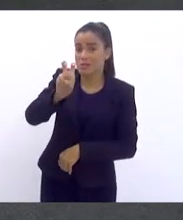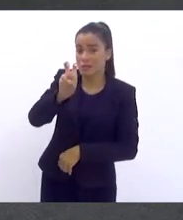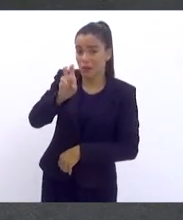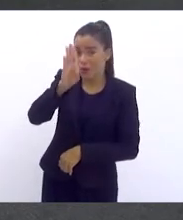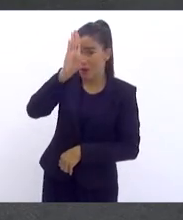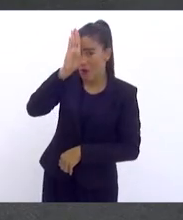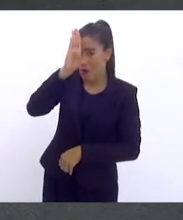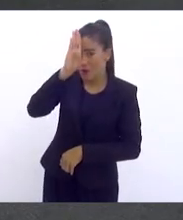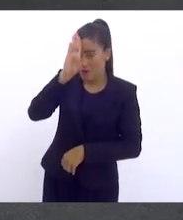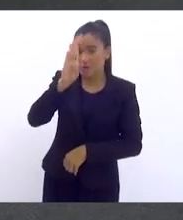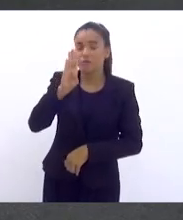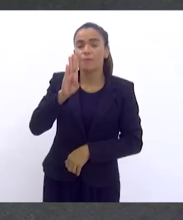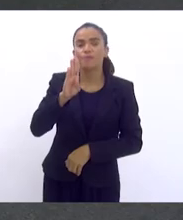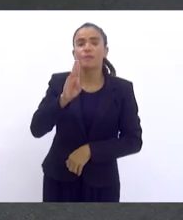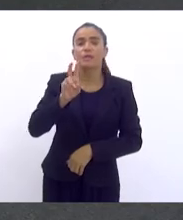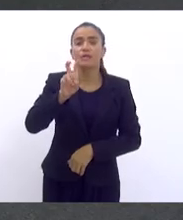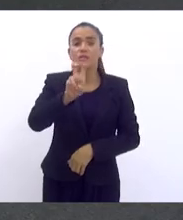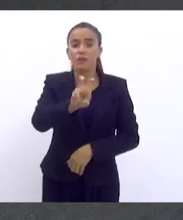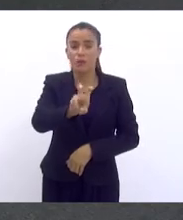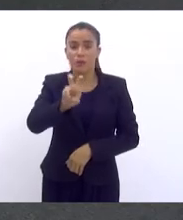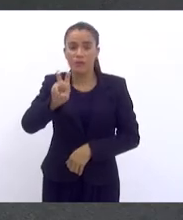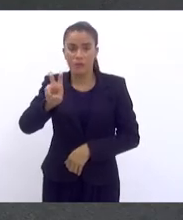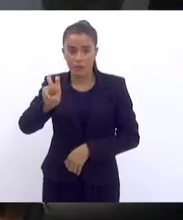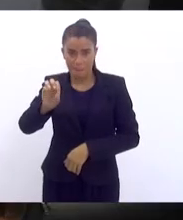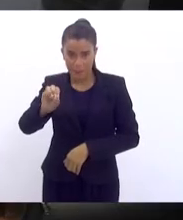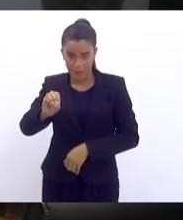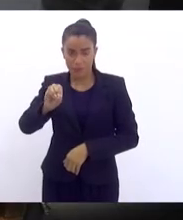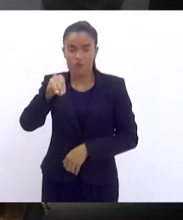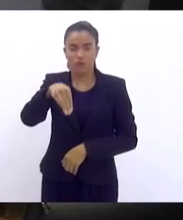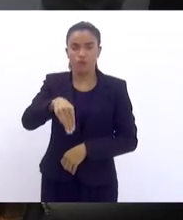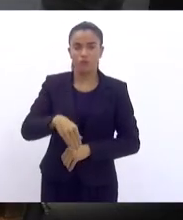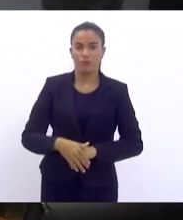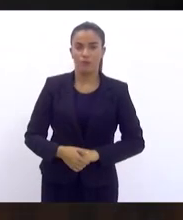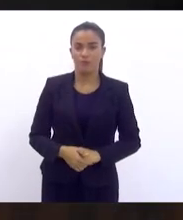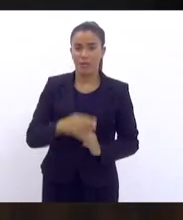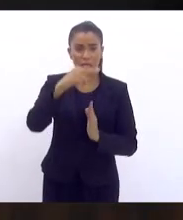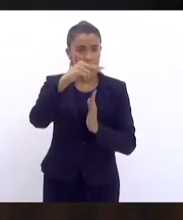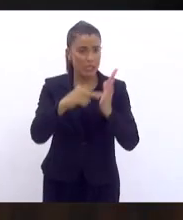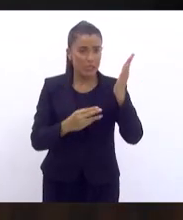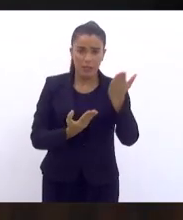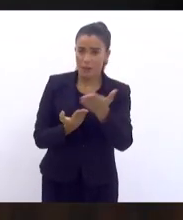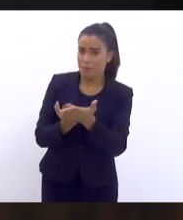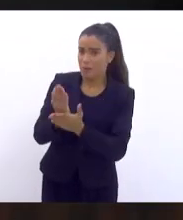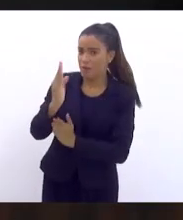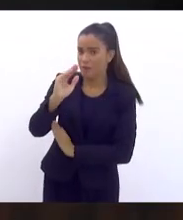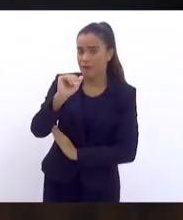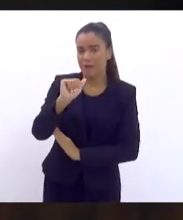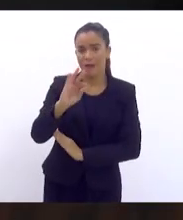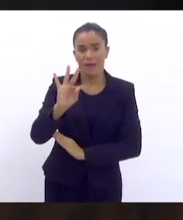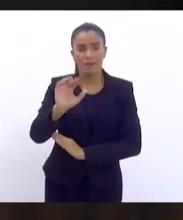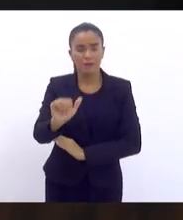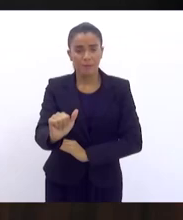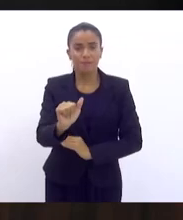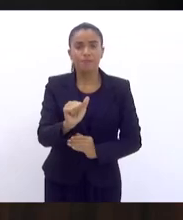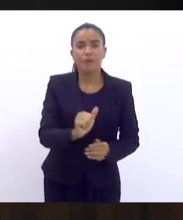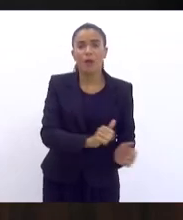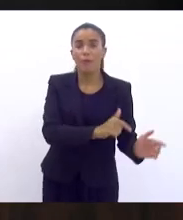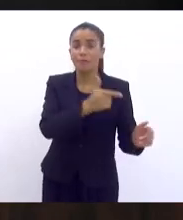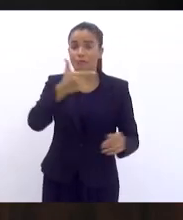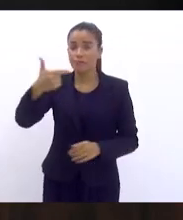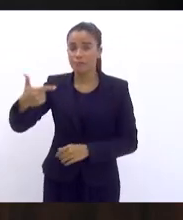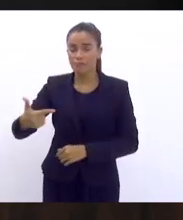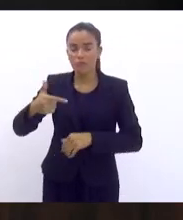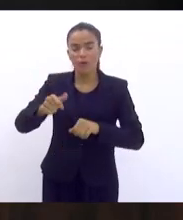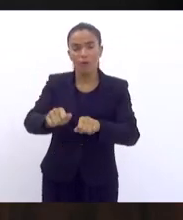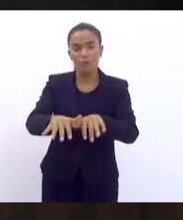horas e 50 minutos. Lida e aprovada a ata, passa-se ao expediente